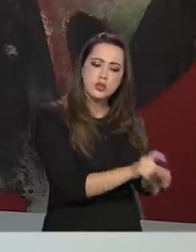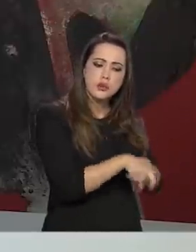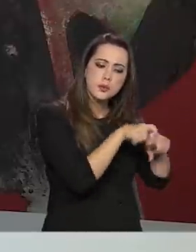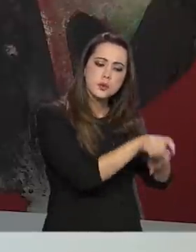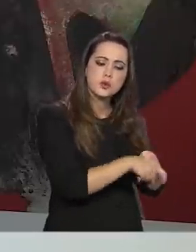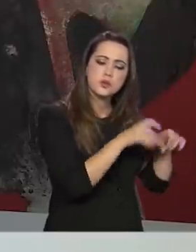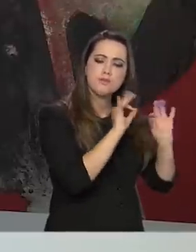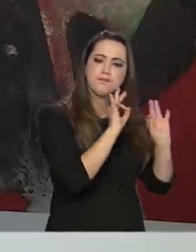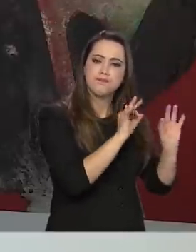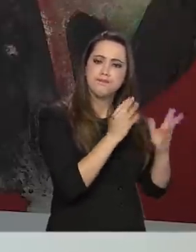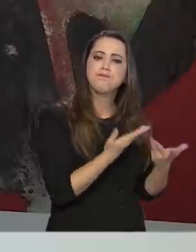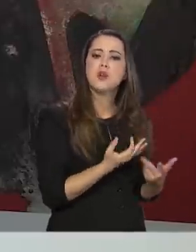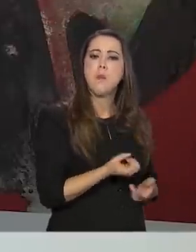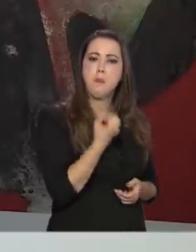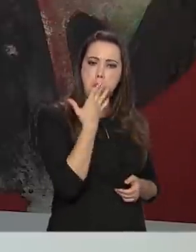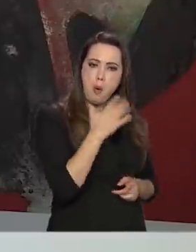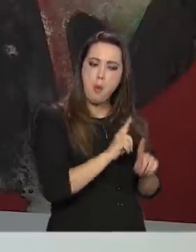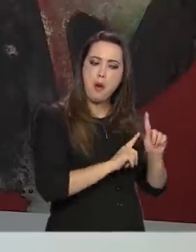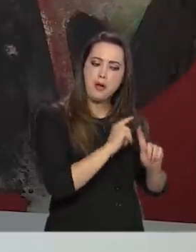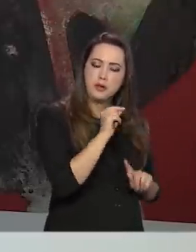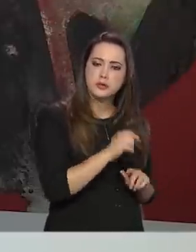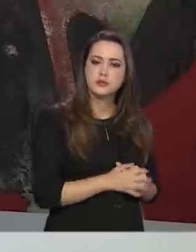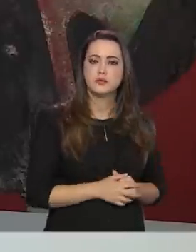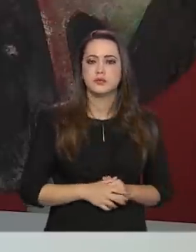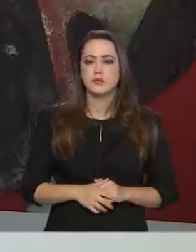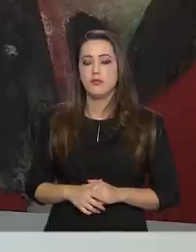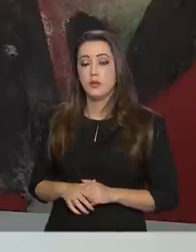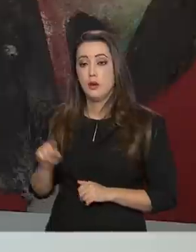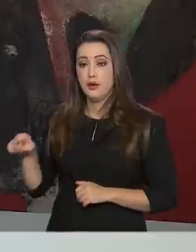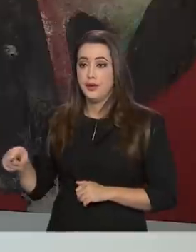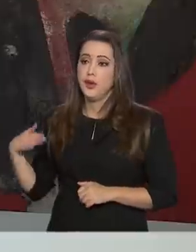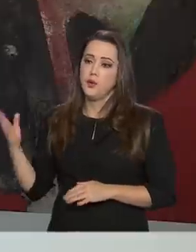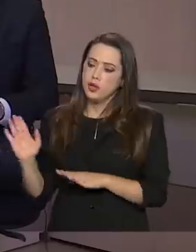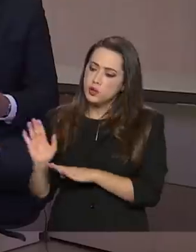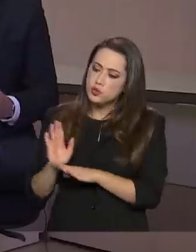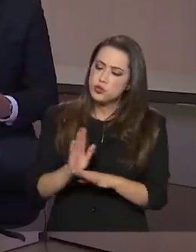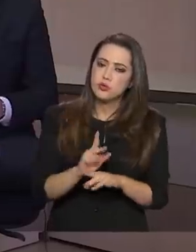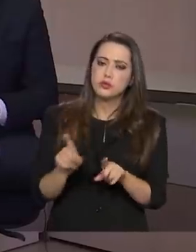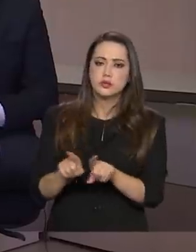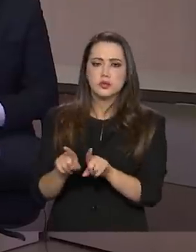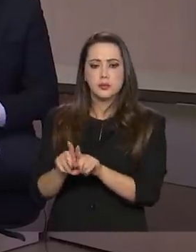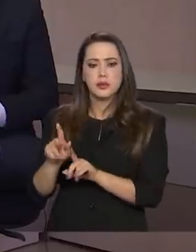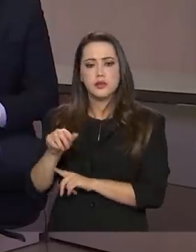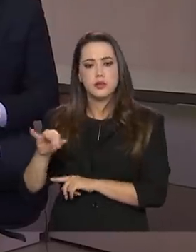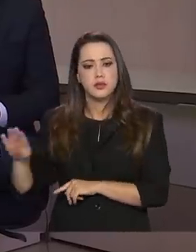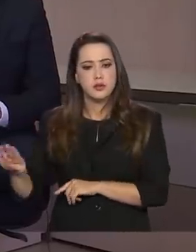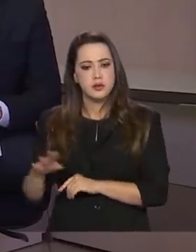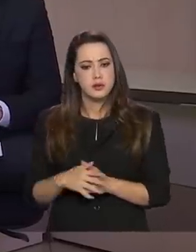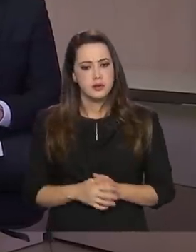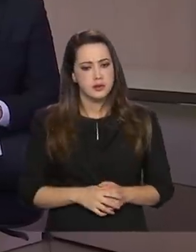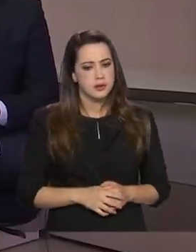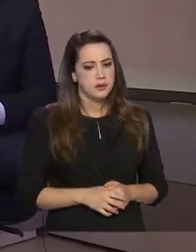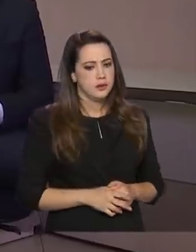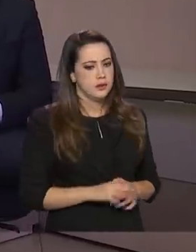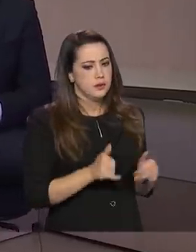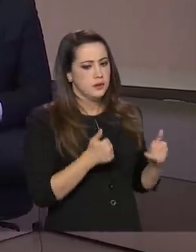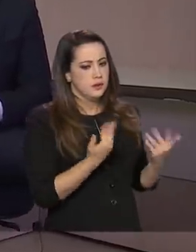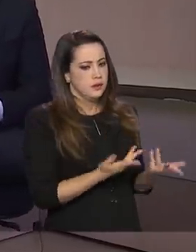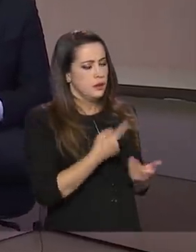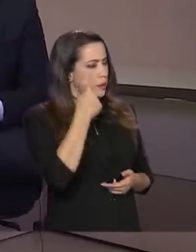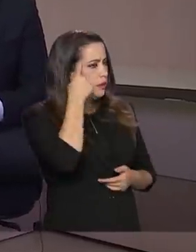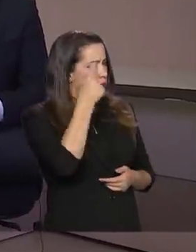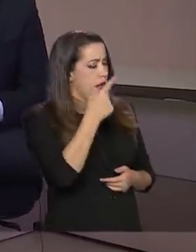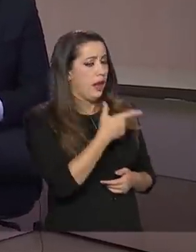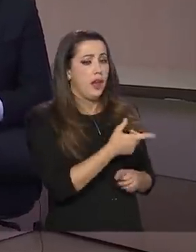surpreendendo. Você teve um crescimento. Vem sustentando também o crescimento. Sustentando isso. O PIB, né? Então, a ideia